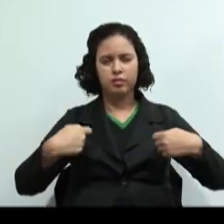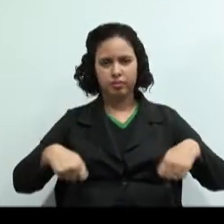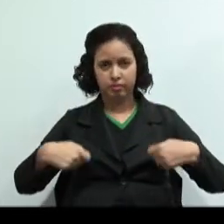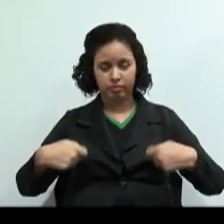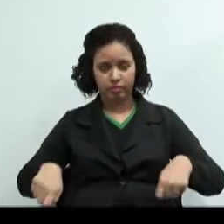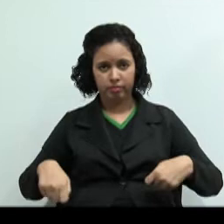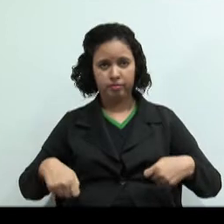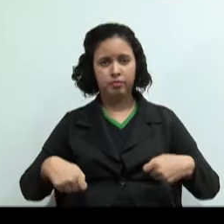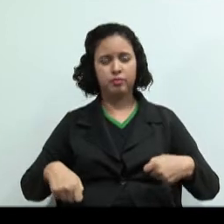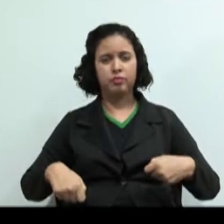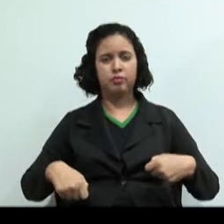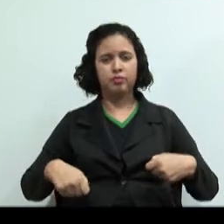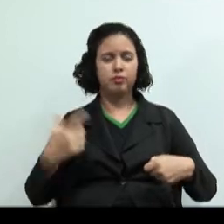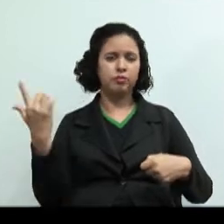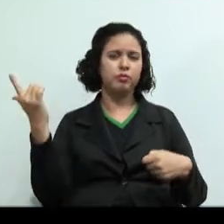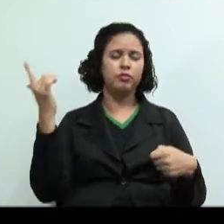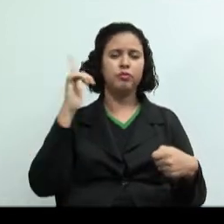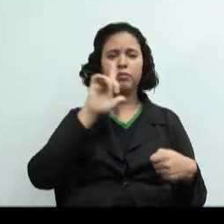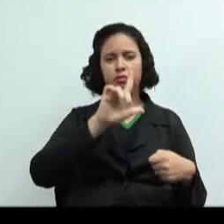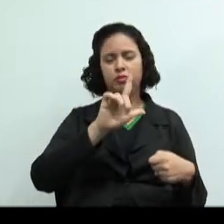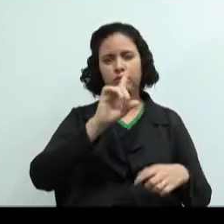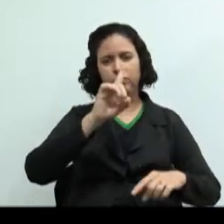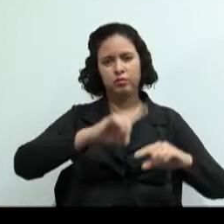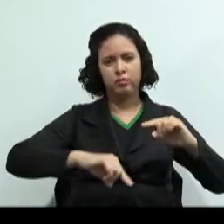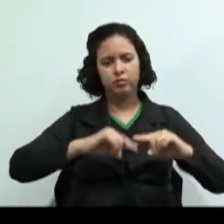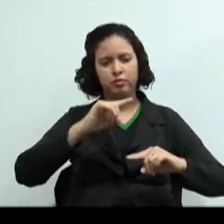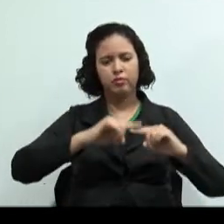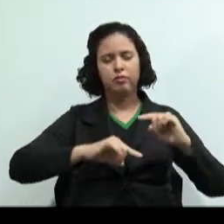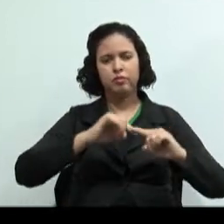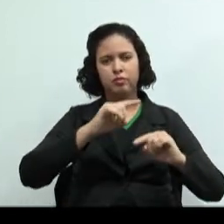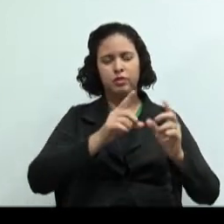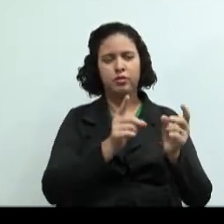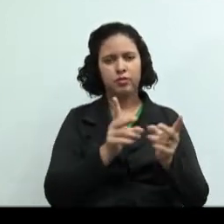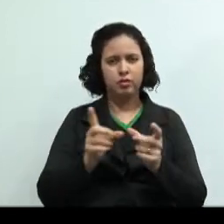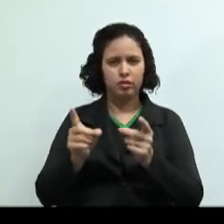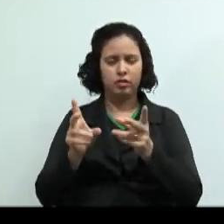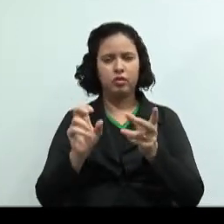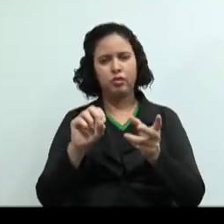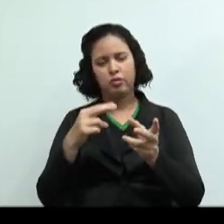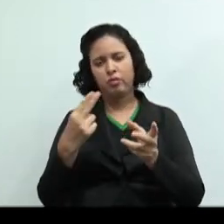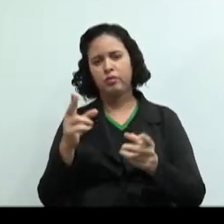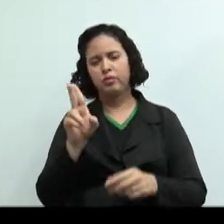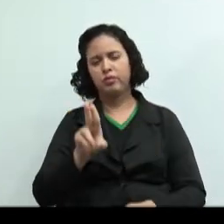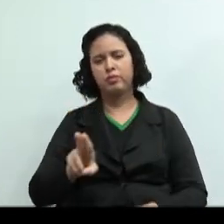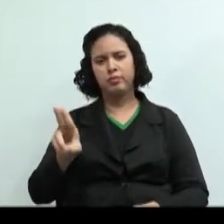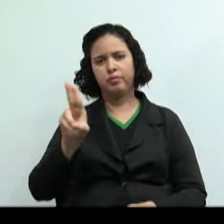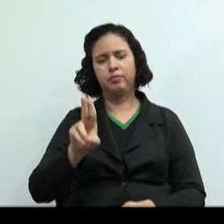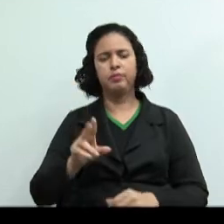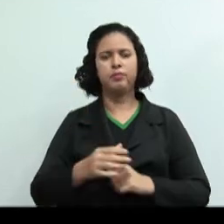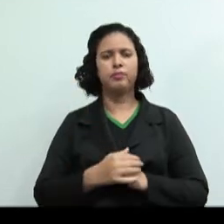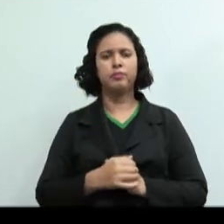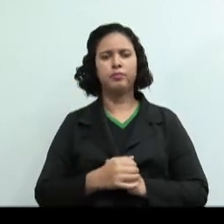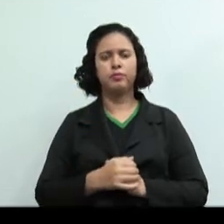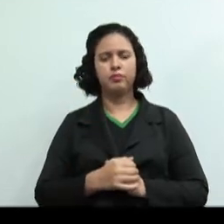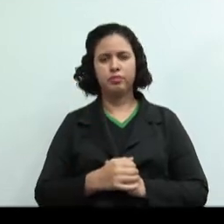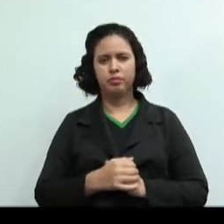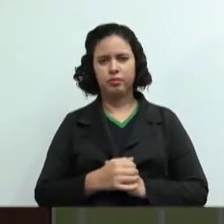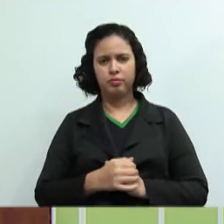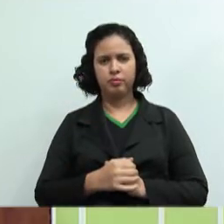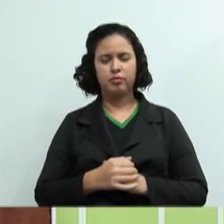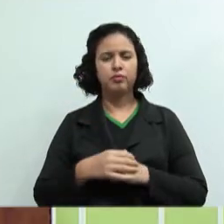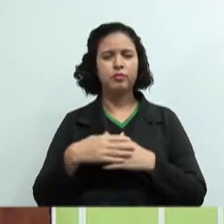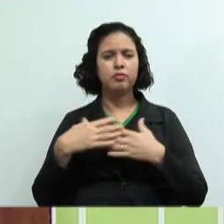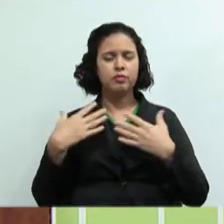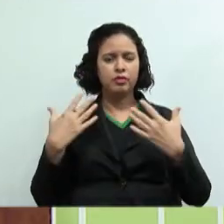para obter um bem de venda ou de consumo. Então aqui comigo, alunos, para me